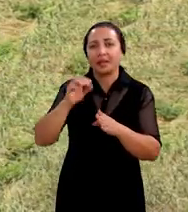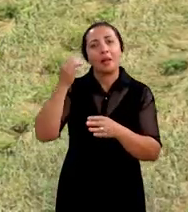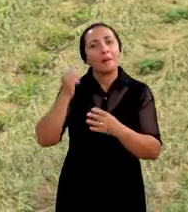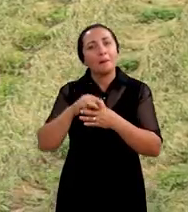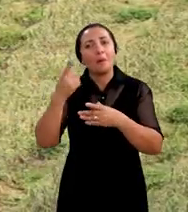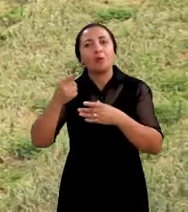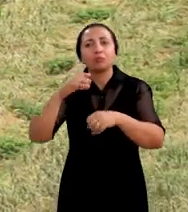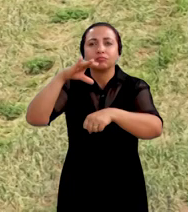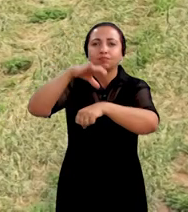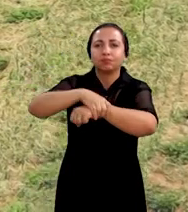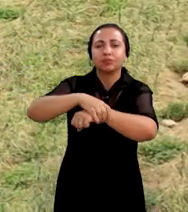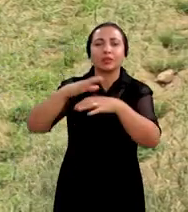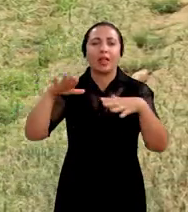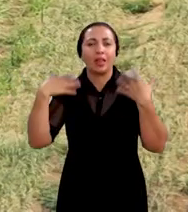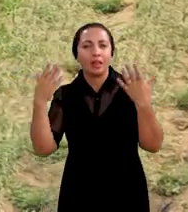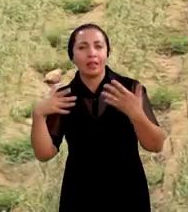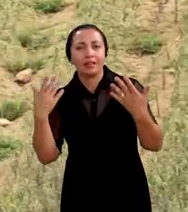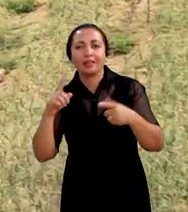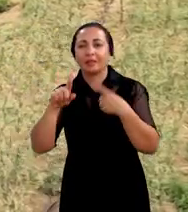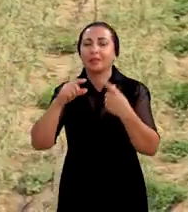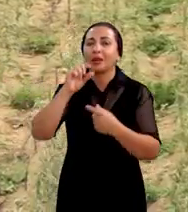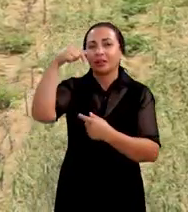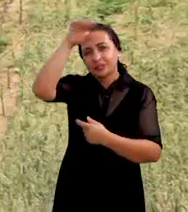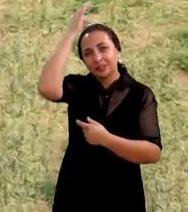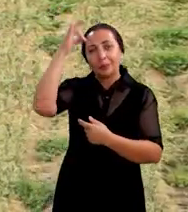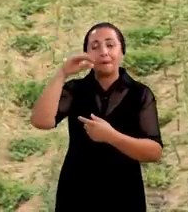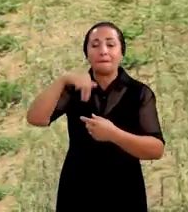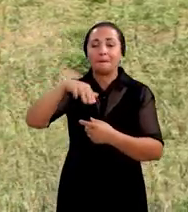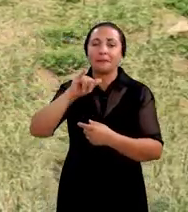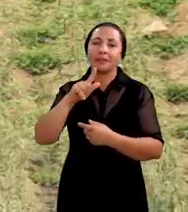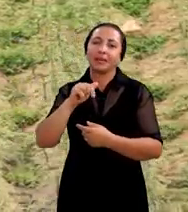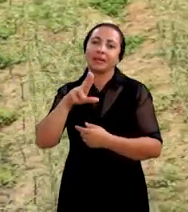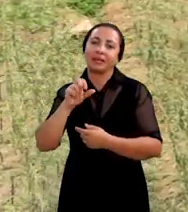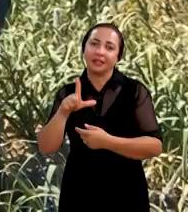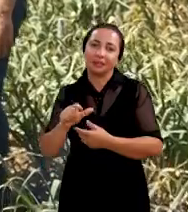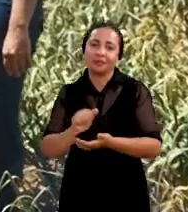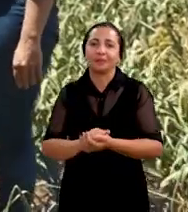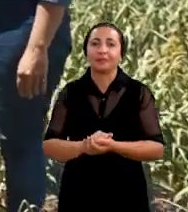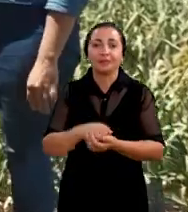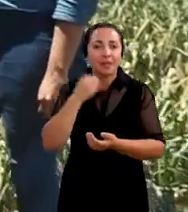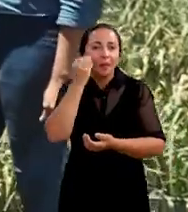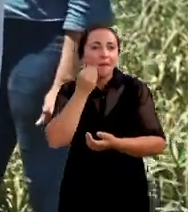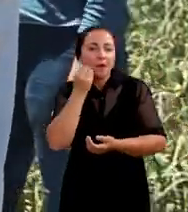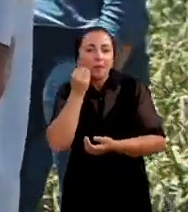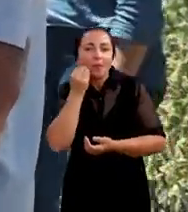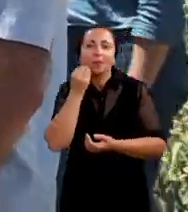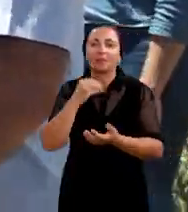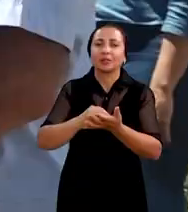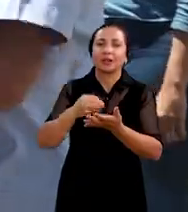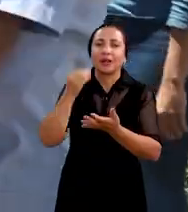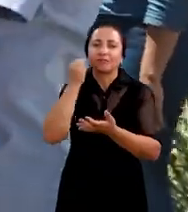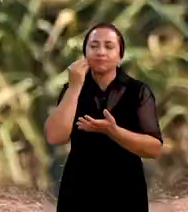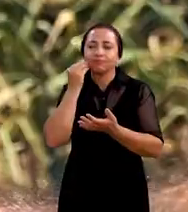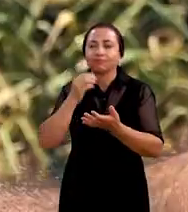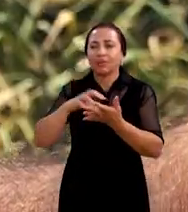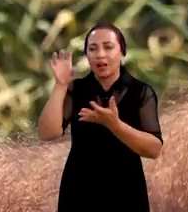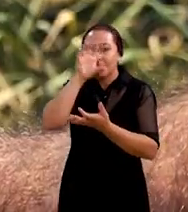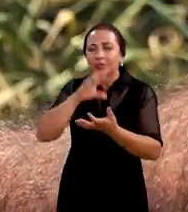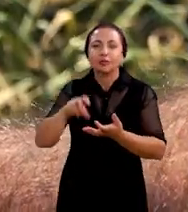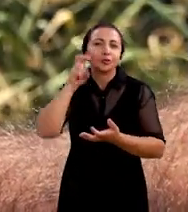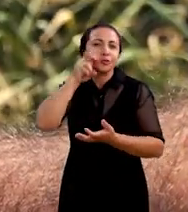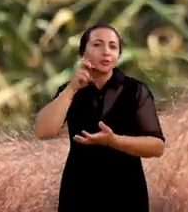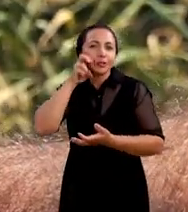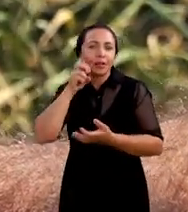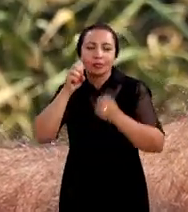depois Porto Alegre e depois São Miguel A professora Zuleide experimentou a semente do alho nobre por regiões do Rio